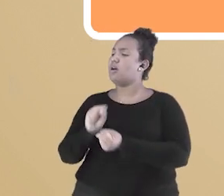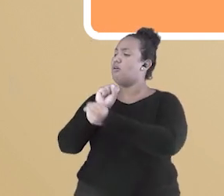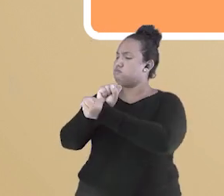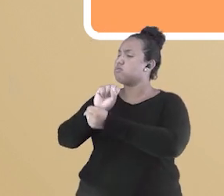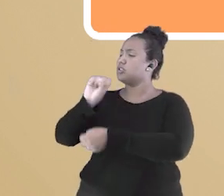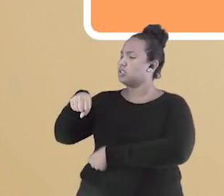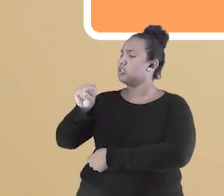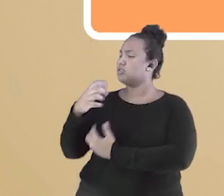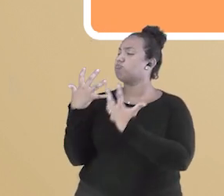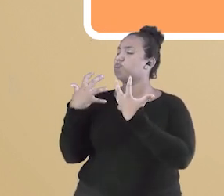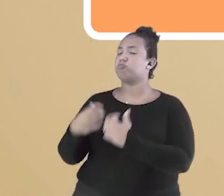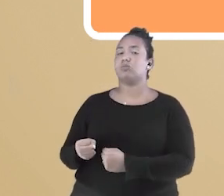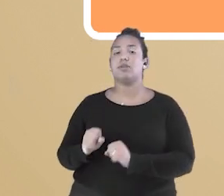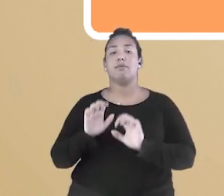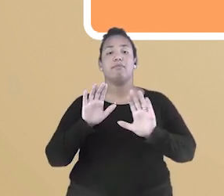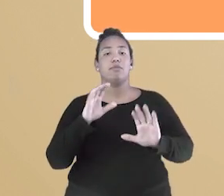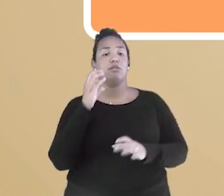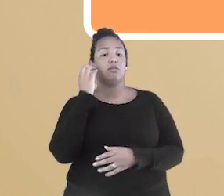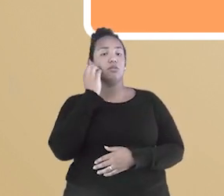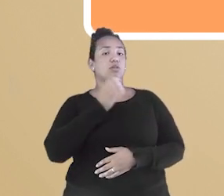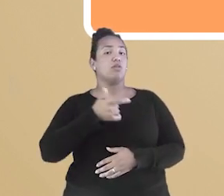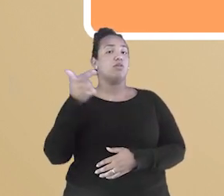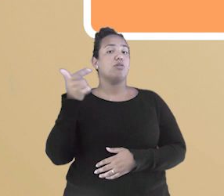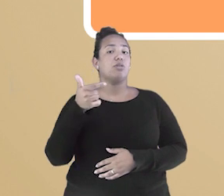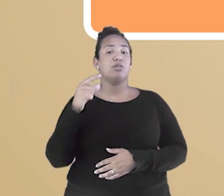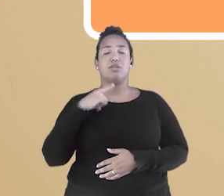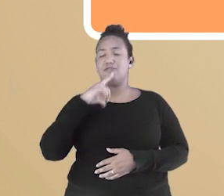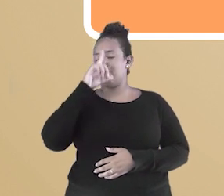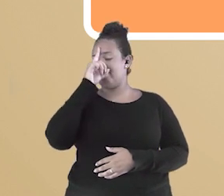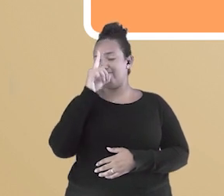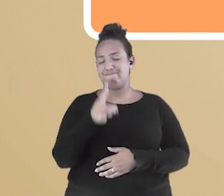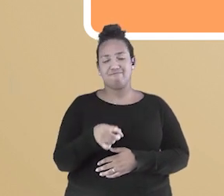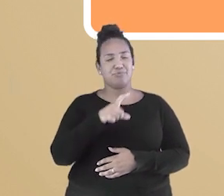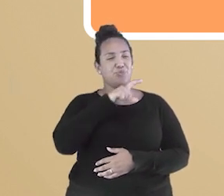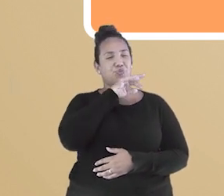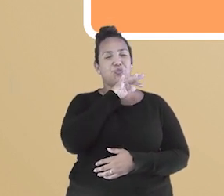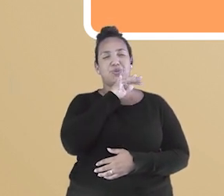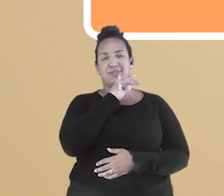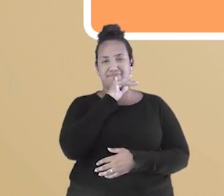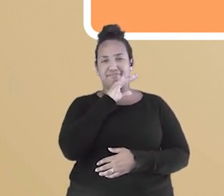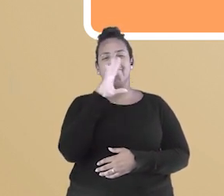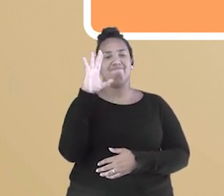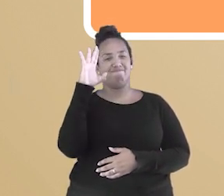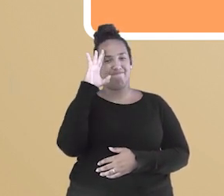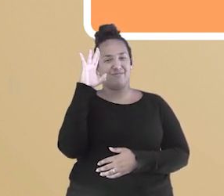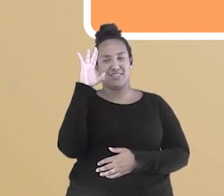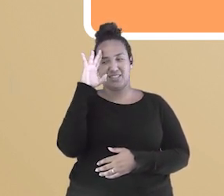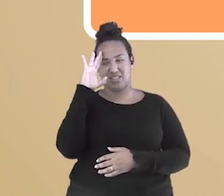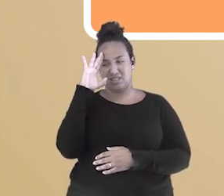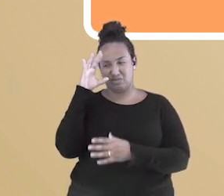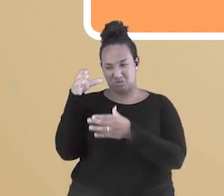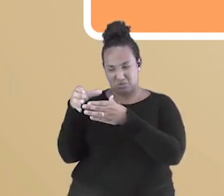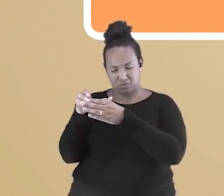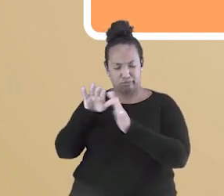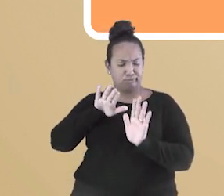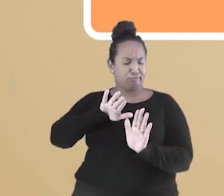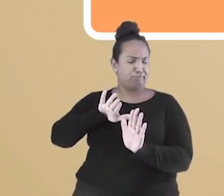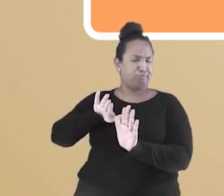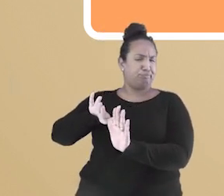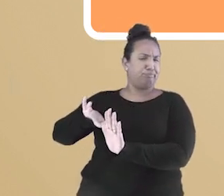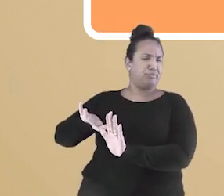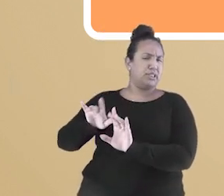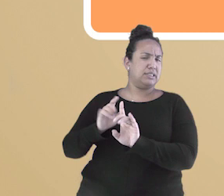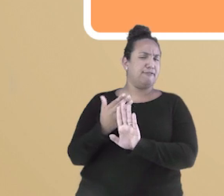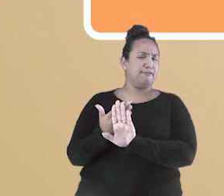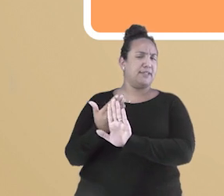Dom Pedro II tomou a pior decisão de todas. Tentou jogar o exército para escanteio. Isso fez com que gerasse uma revolta